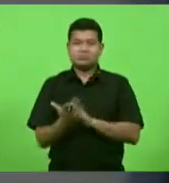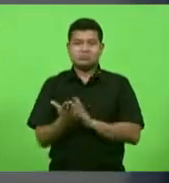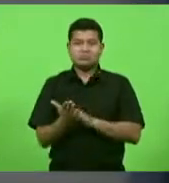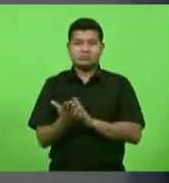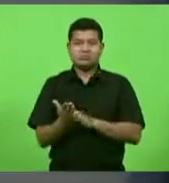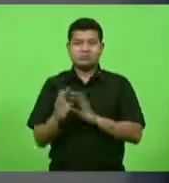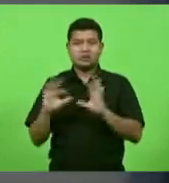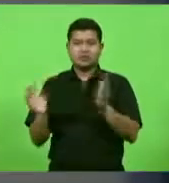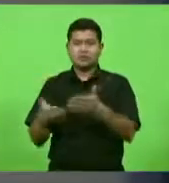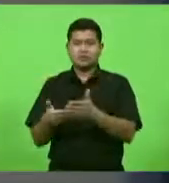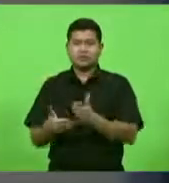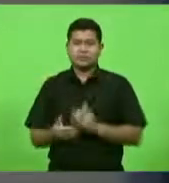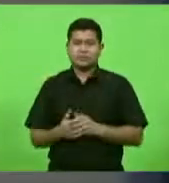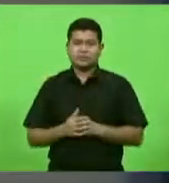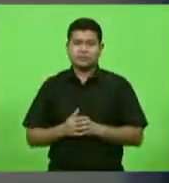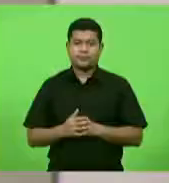a todos.